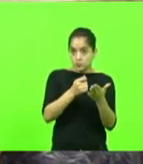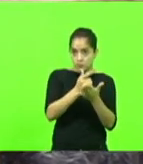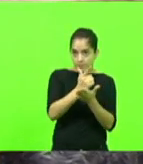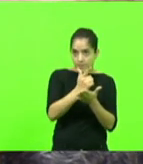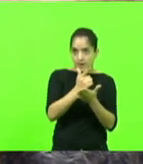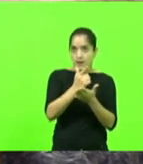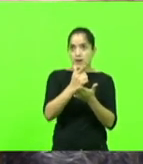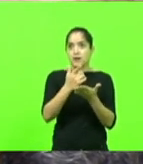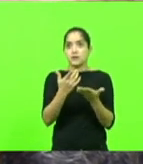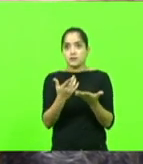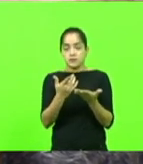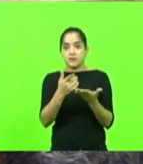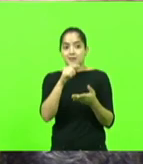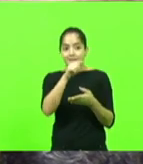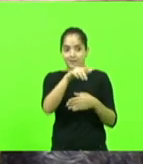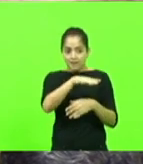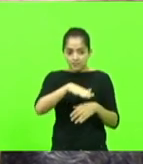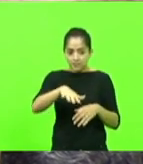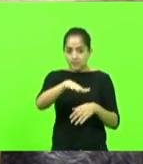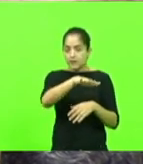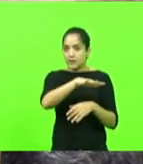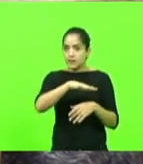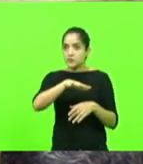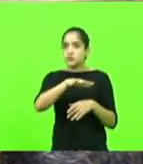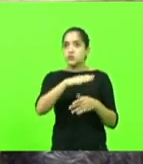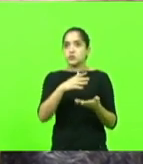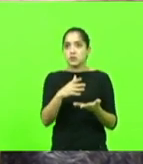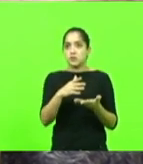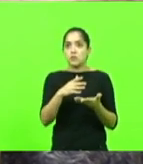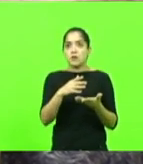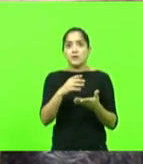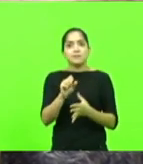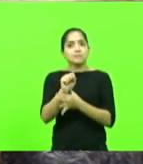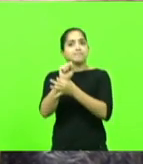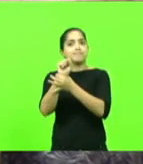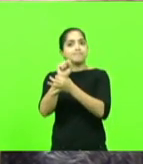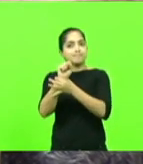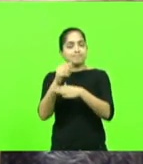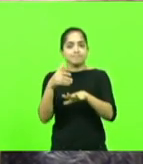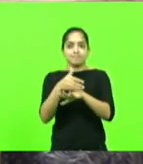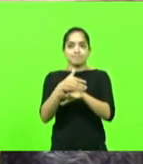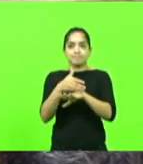São João, pelo cidadão de Barra Velha, lhe garante o acesso à segurança.